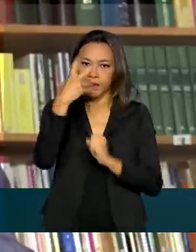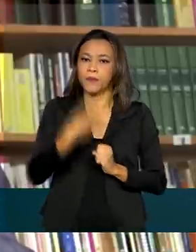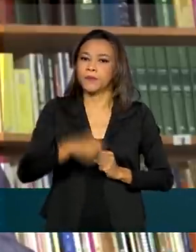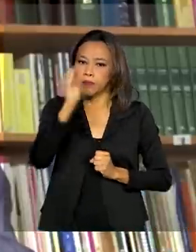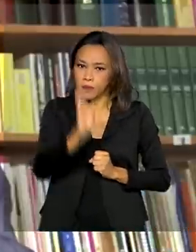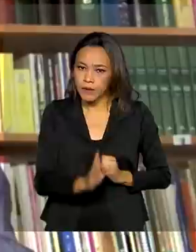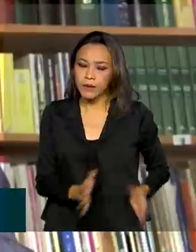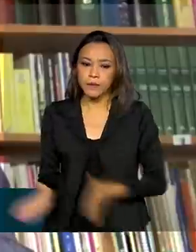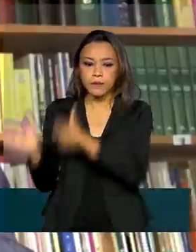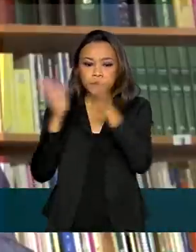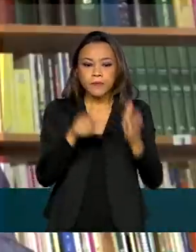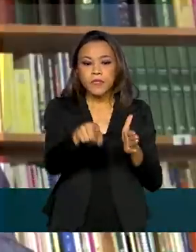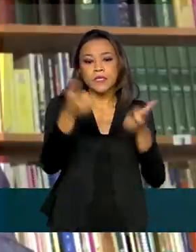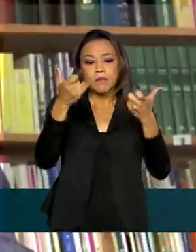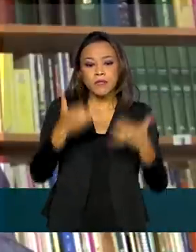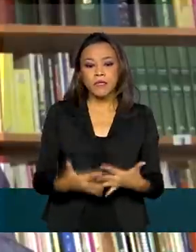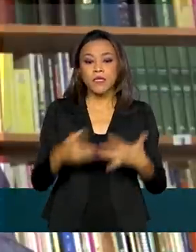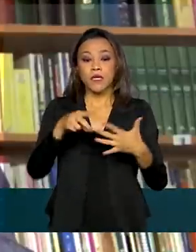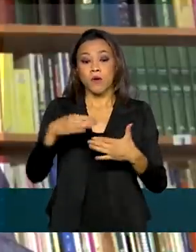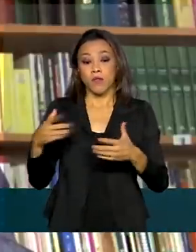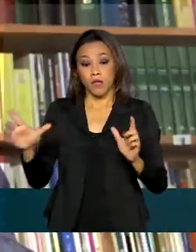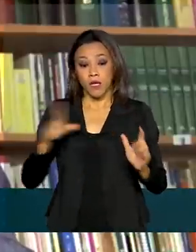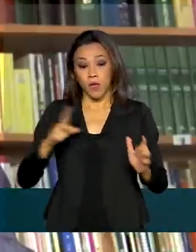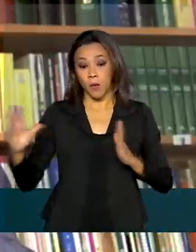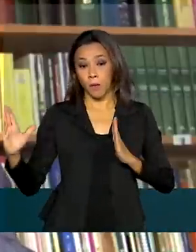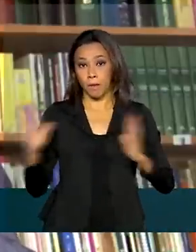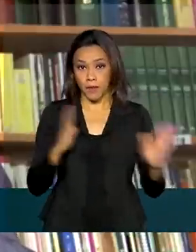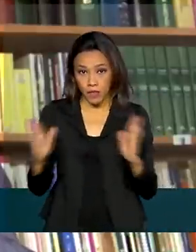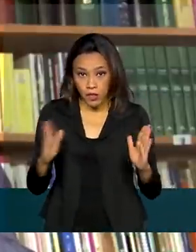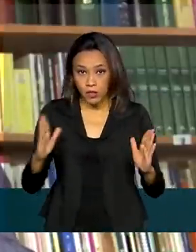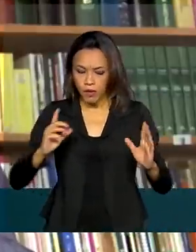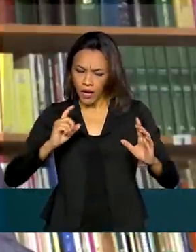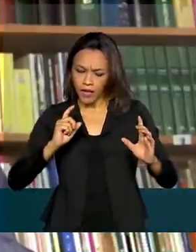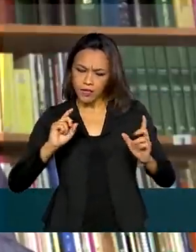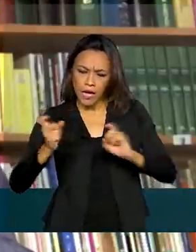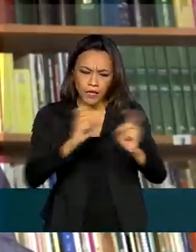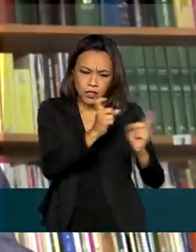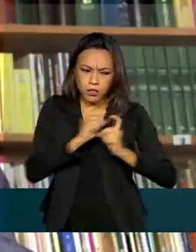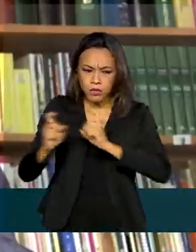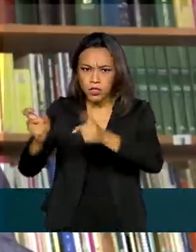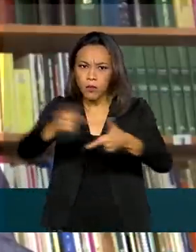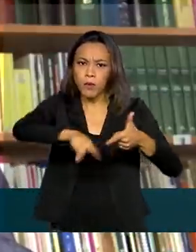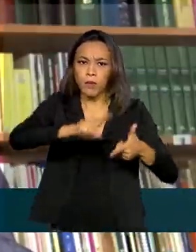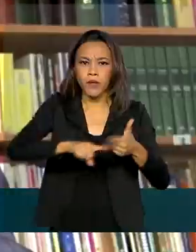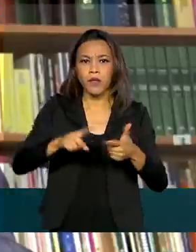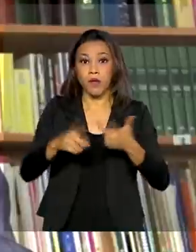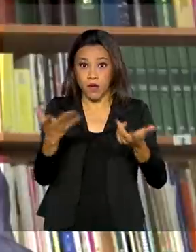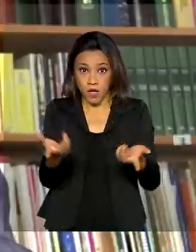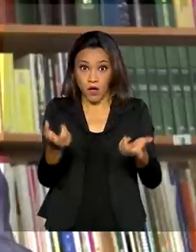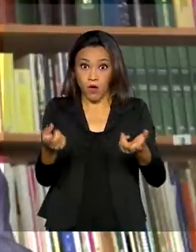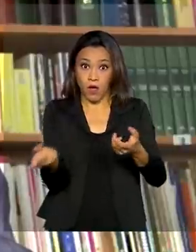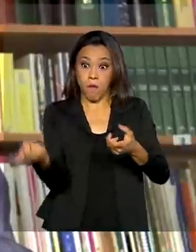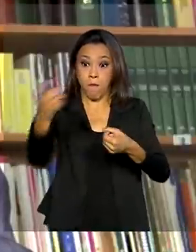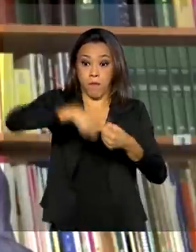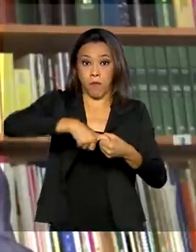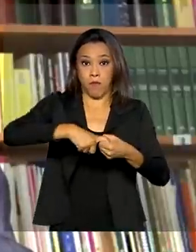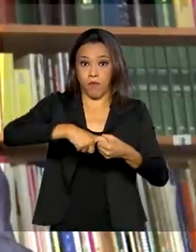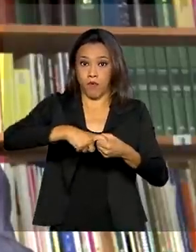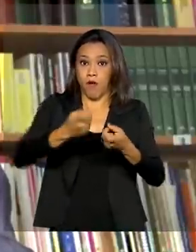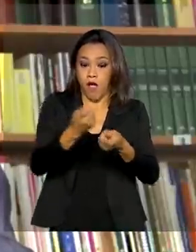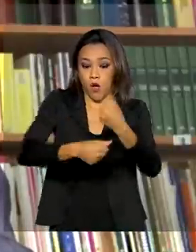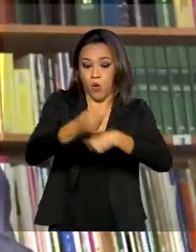permitir um prazo para que eles possam administrar o problema e, a partir de uma recuperação econômica já prevista para o próximo ano,